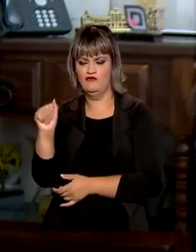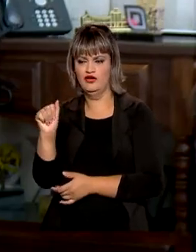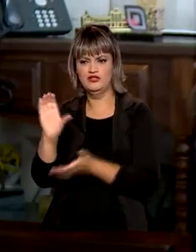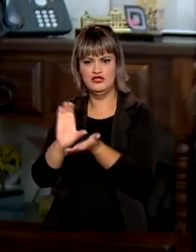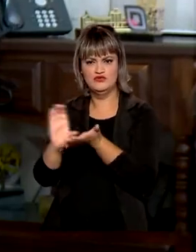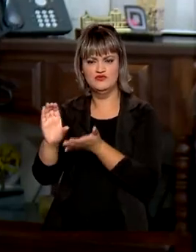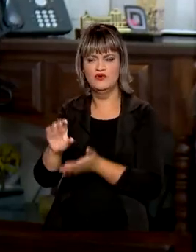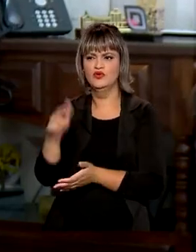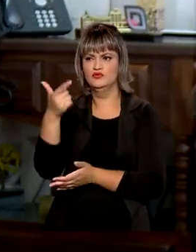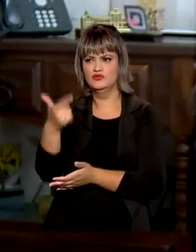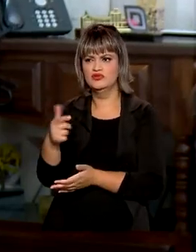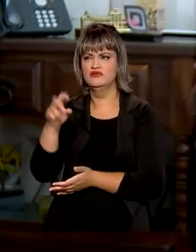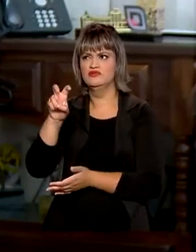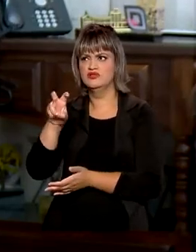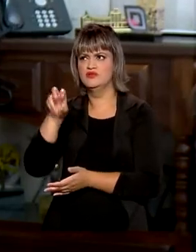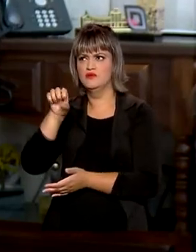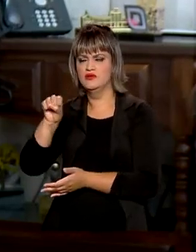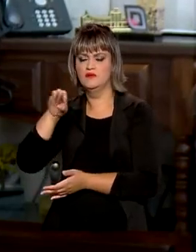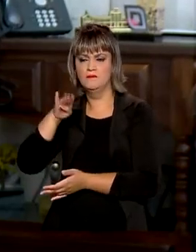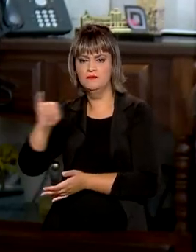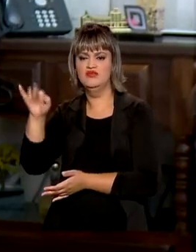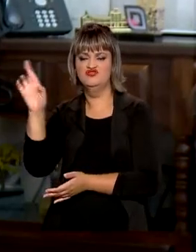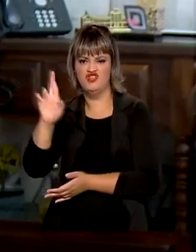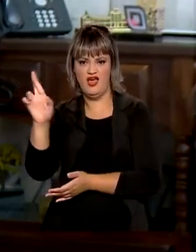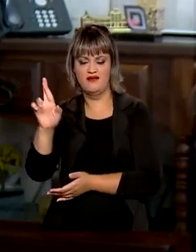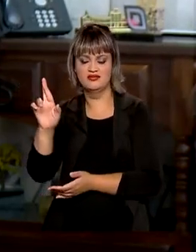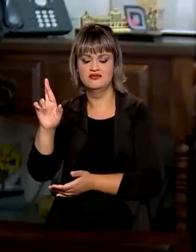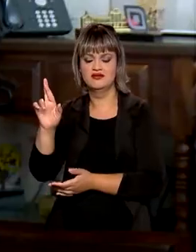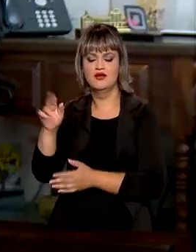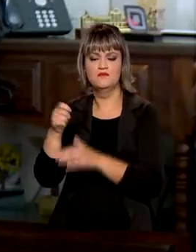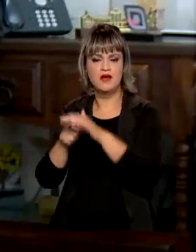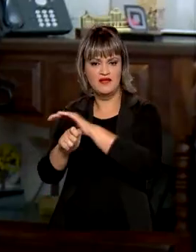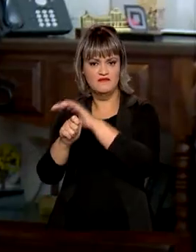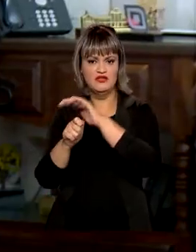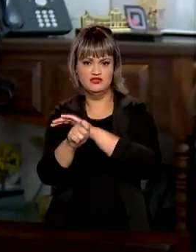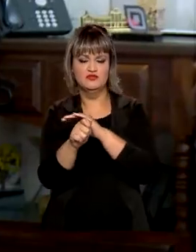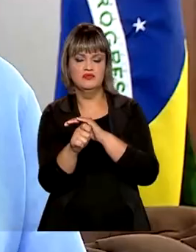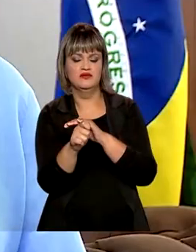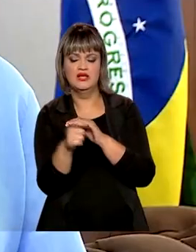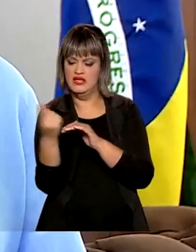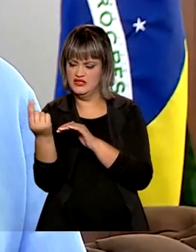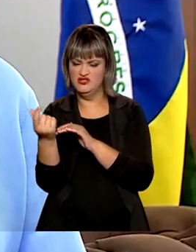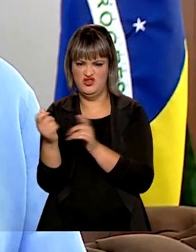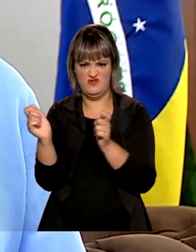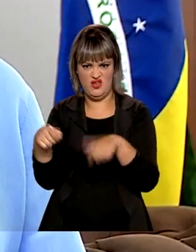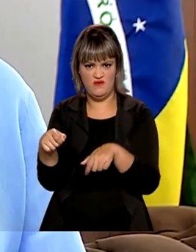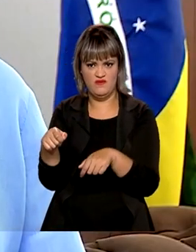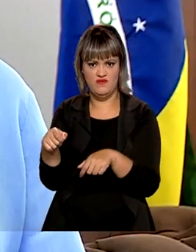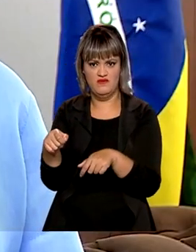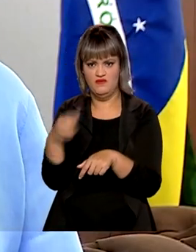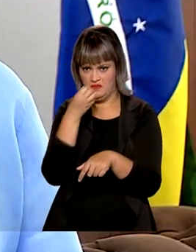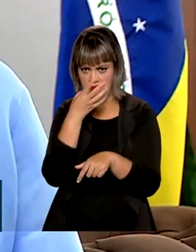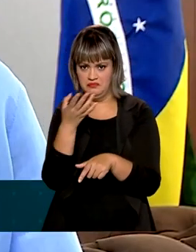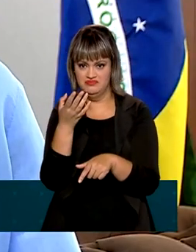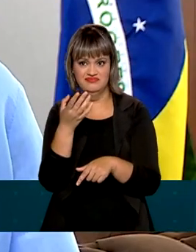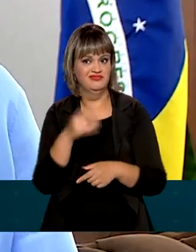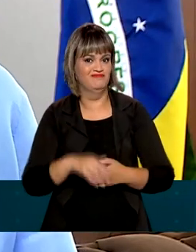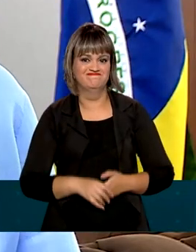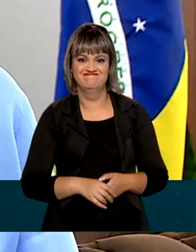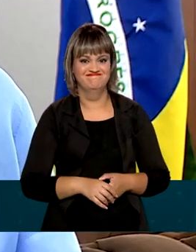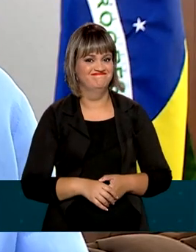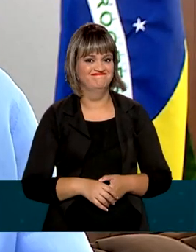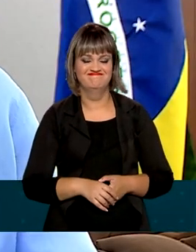reais para diversas modalidades de financiamento. Os recursos foram suficientes, ministra? Olha, não foram.